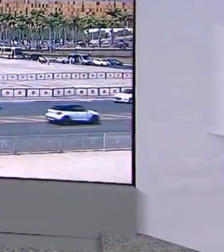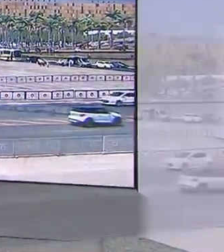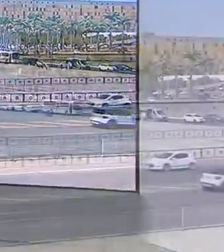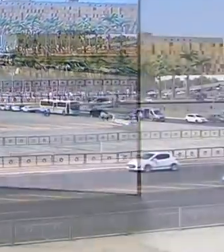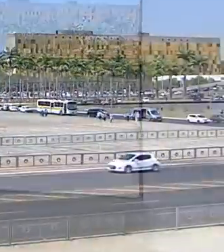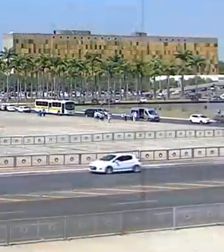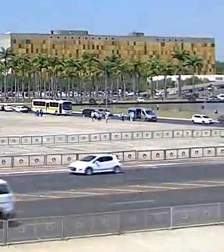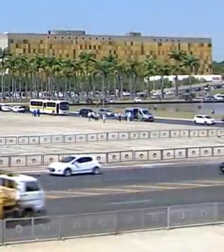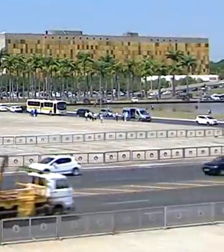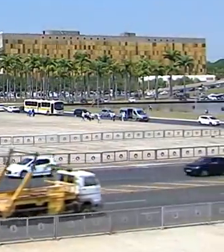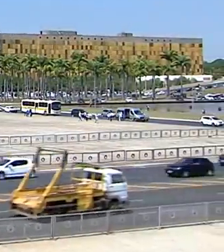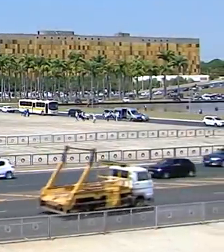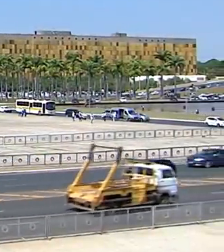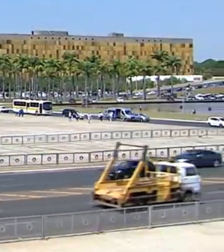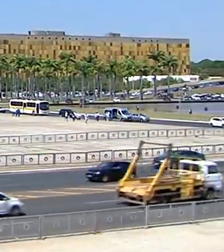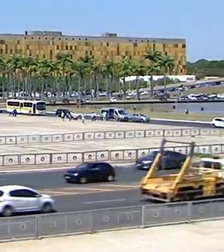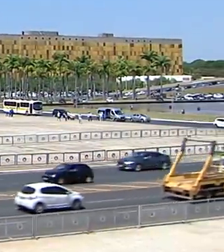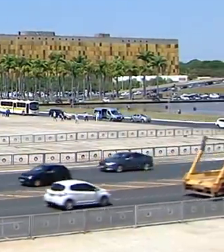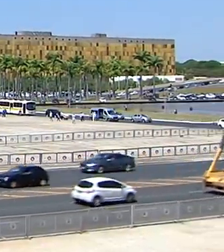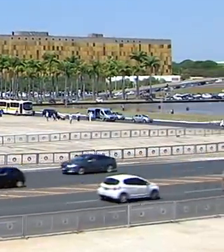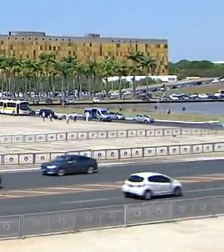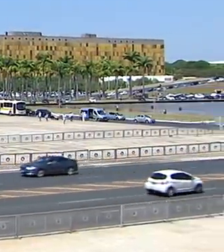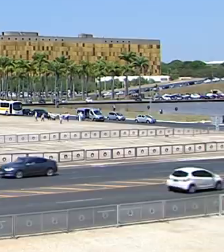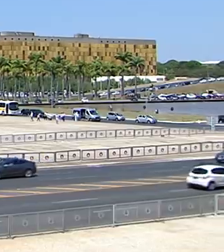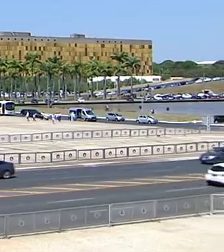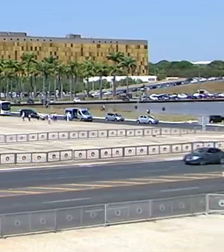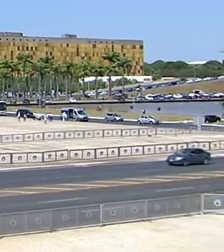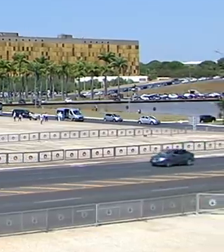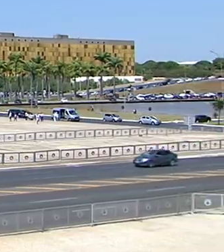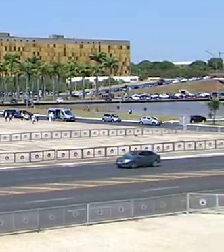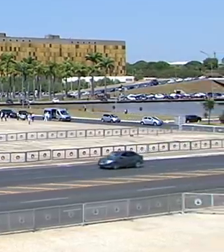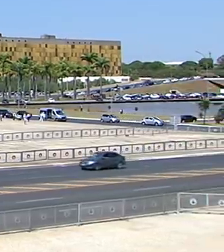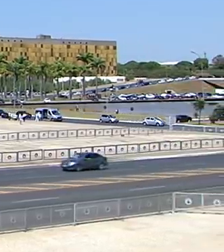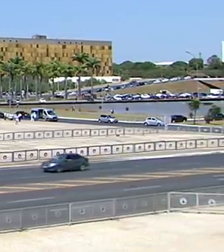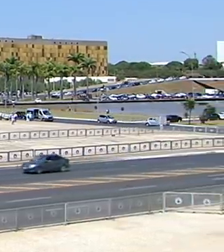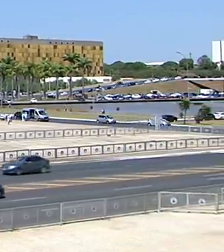tchau. Tchau, tchau. E aí